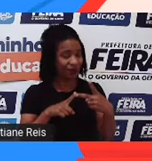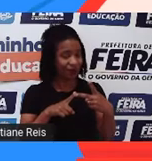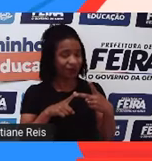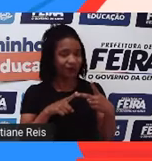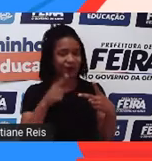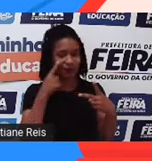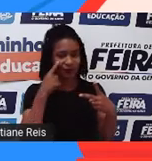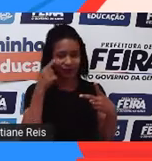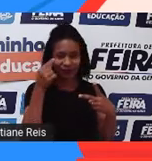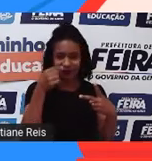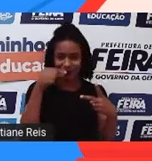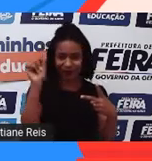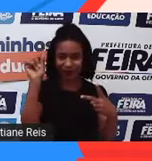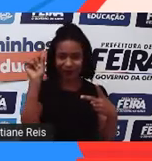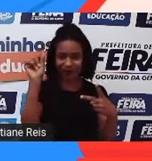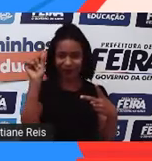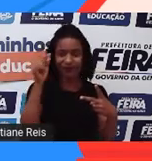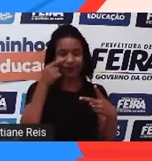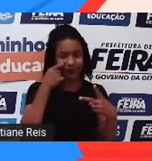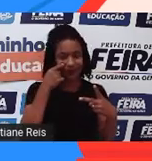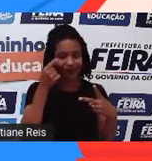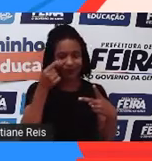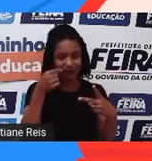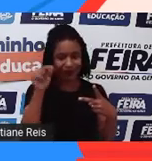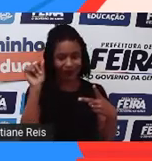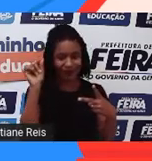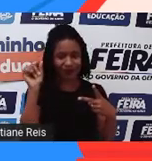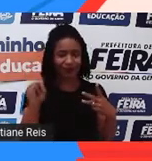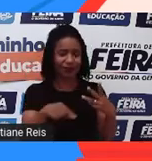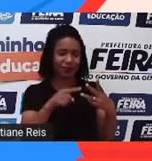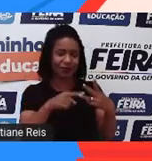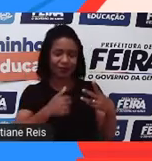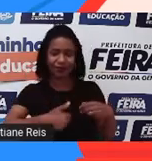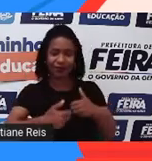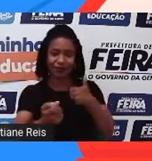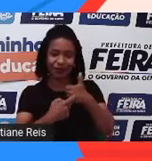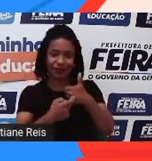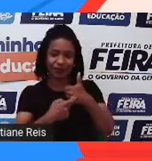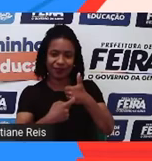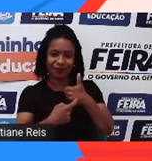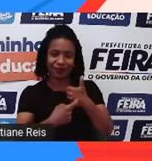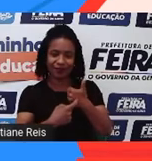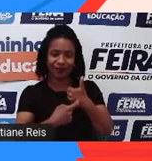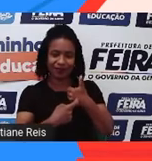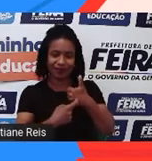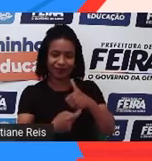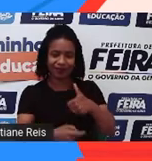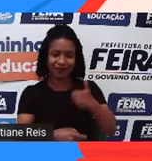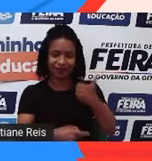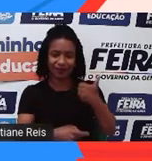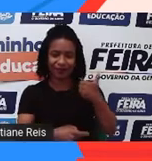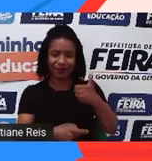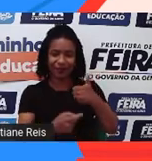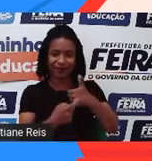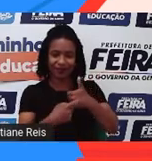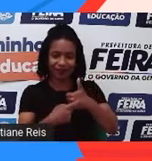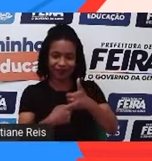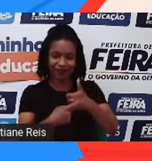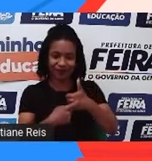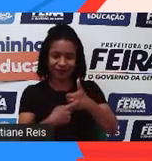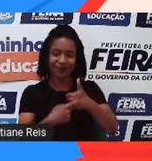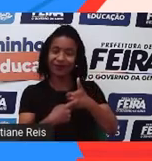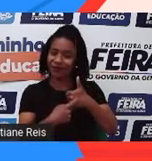marquinha, não é? De verificação. e a terceira opção é thumbs up, que neste caso a gente poderia